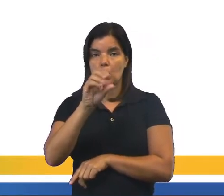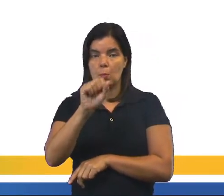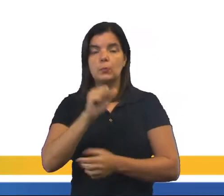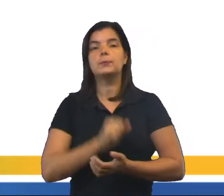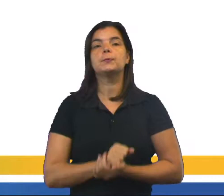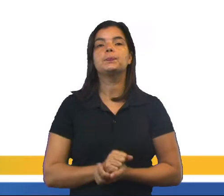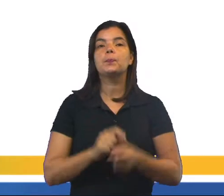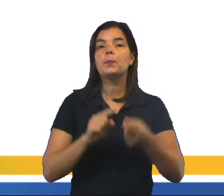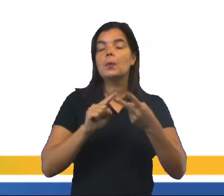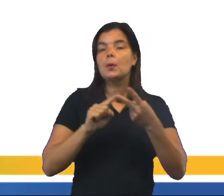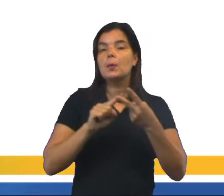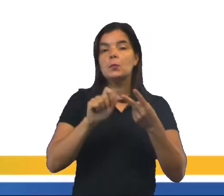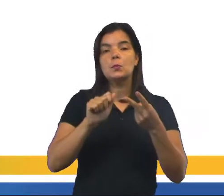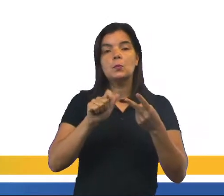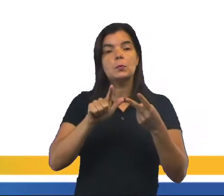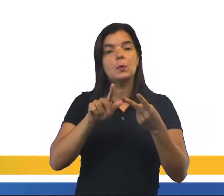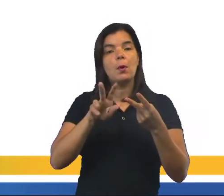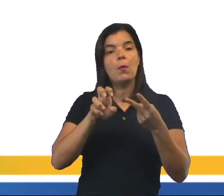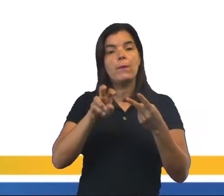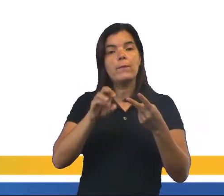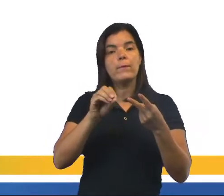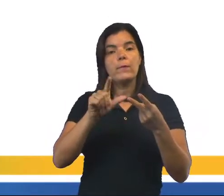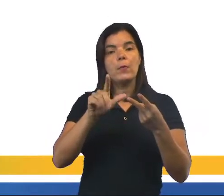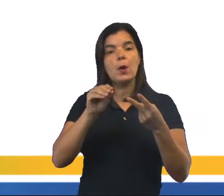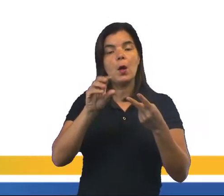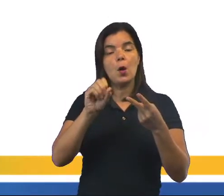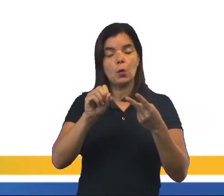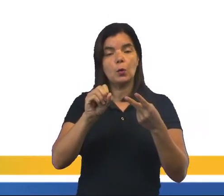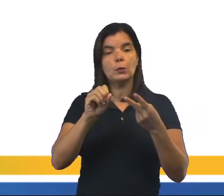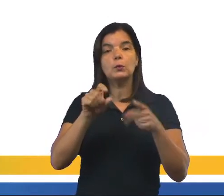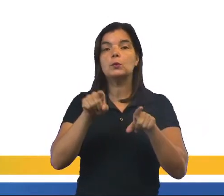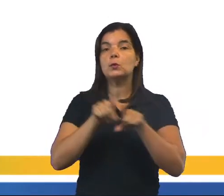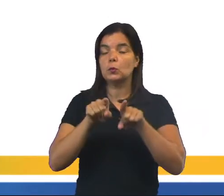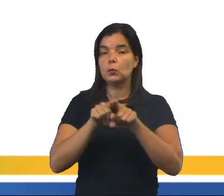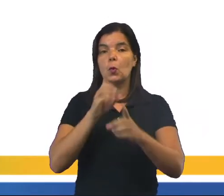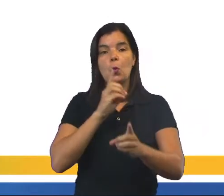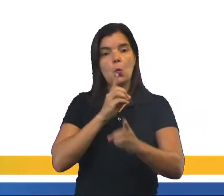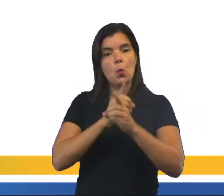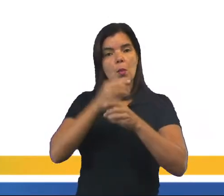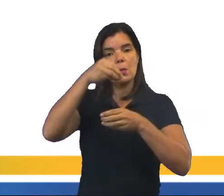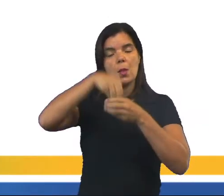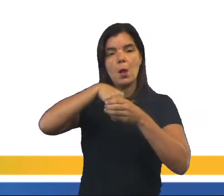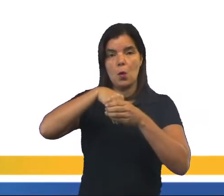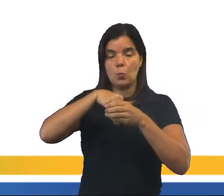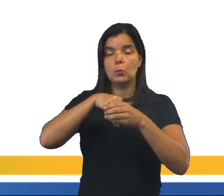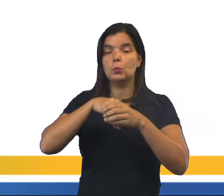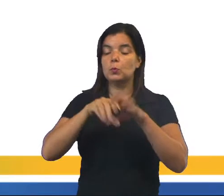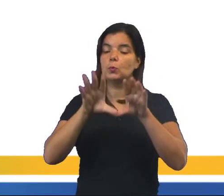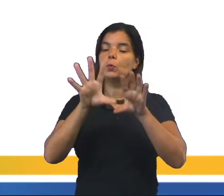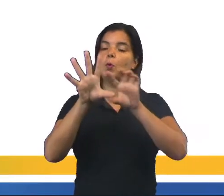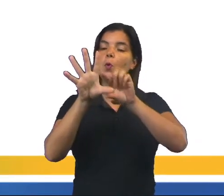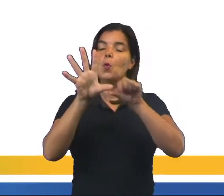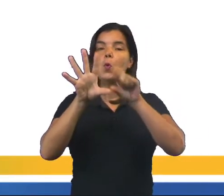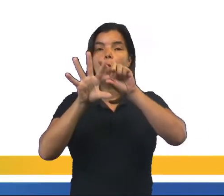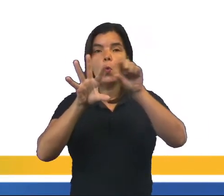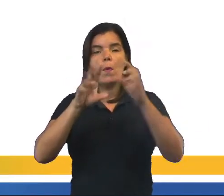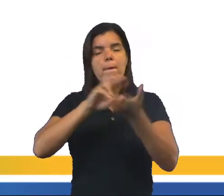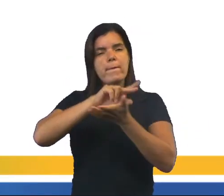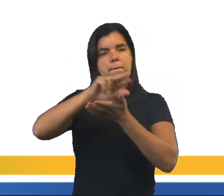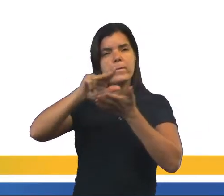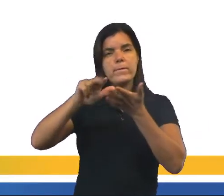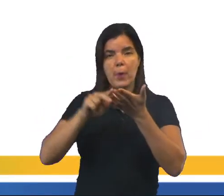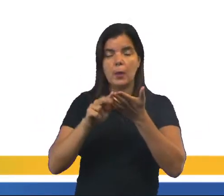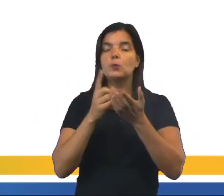Alvéolos pulmonares. São encontrados na extremidade dos bronquílios. E possuem grandes quantidades de vasos